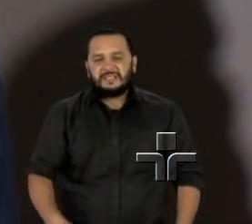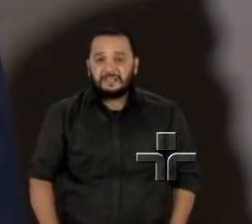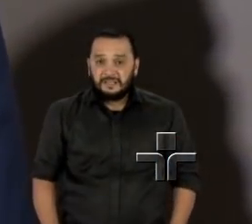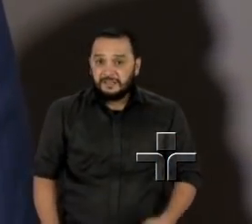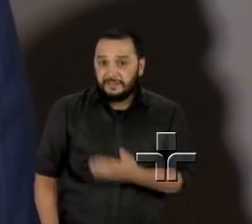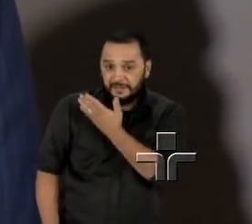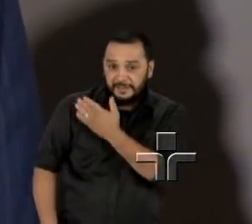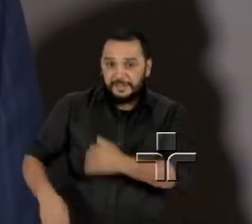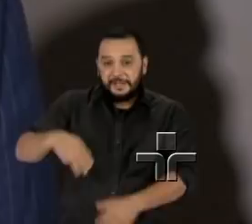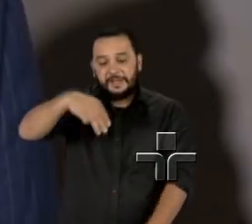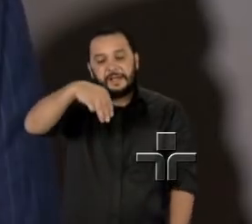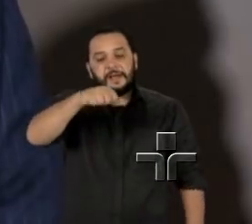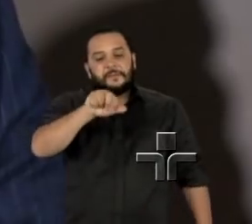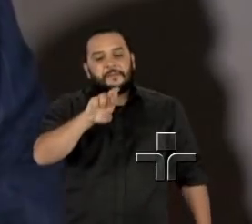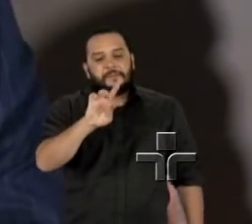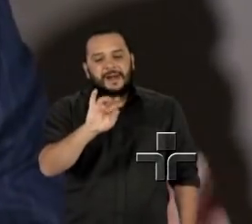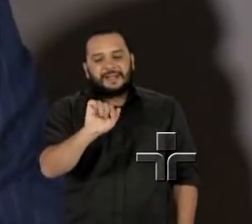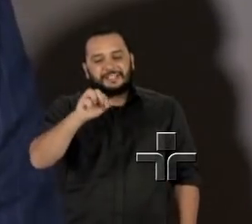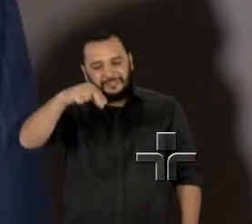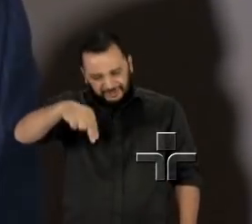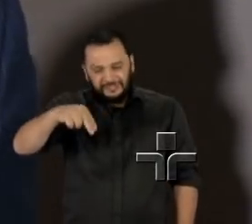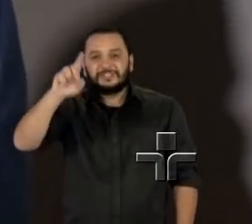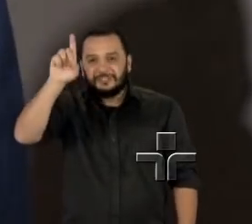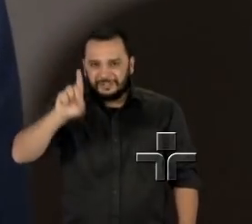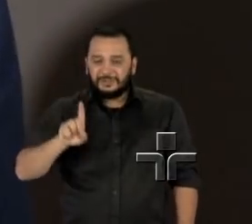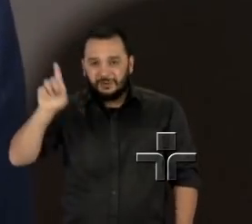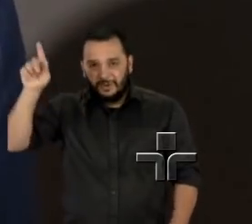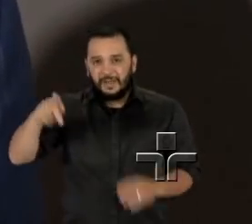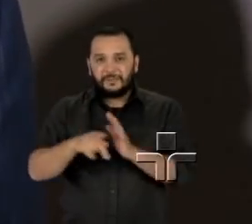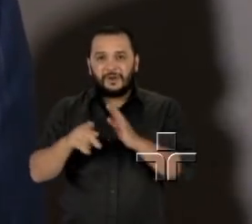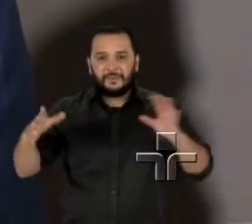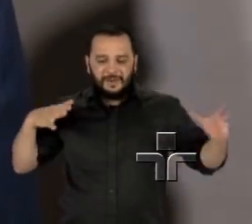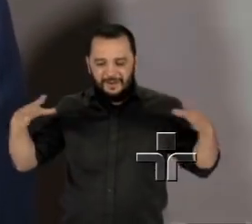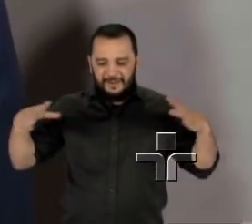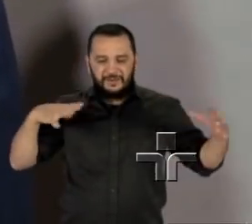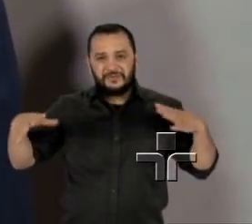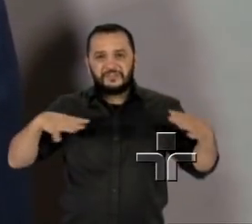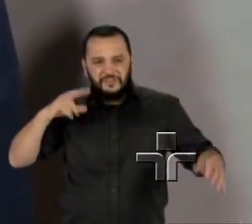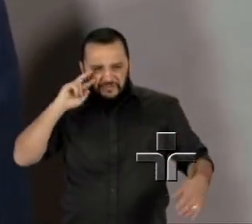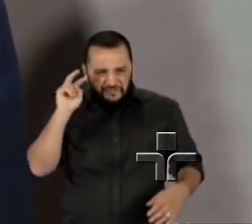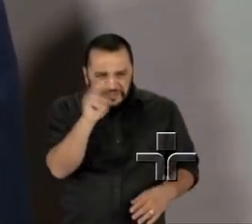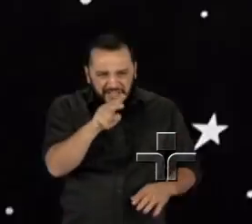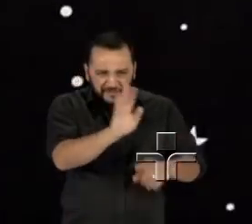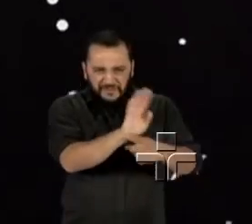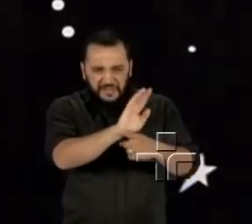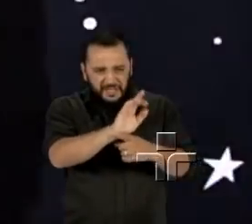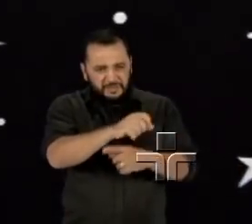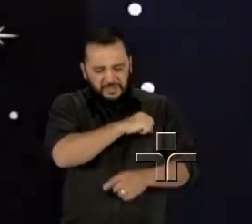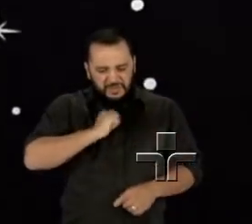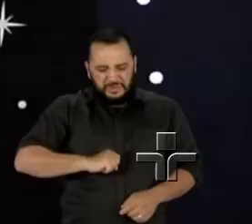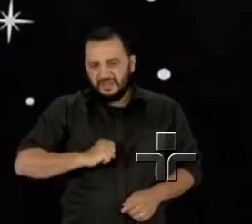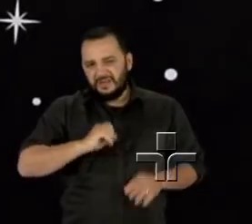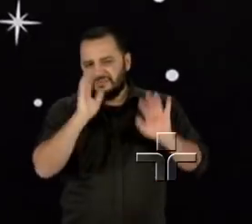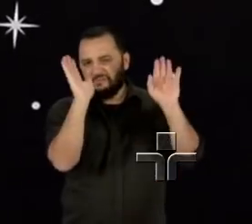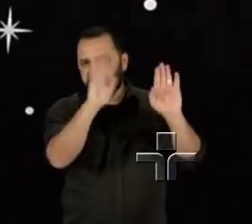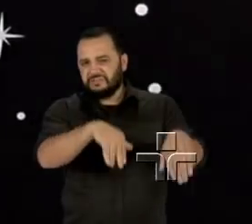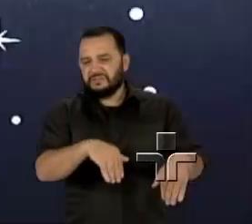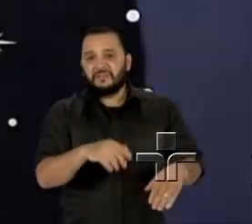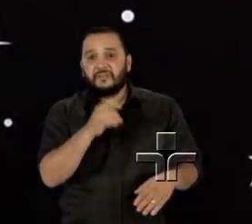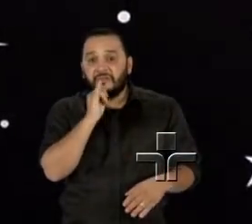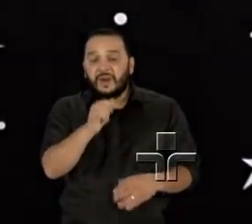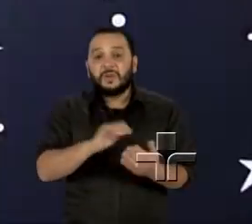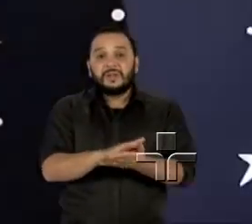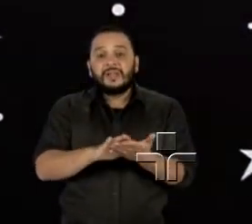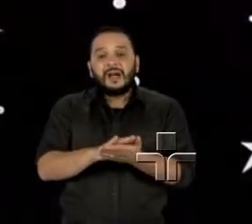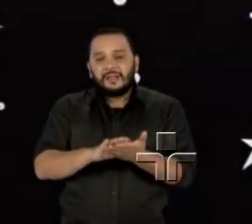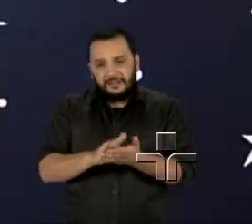Martin Scorsese, que é um dos diretores mais aclamados de Hollywood, disse que não assiste filmes de super-heróis. Ele afirmou ao jornal britânico The